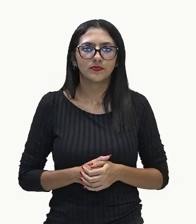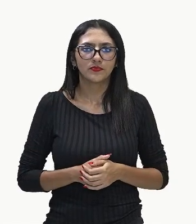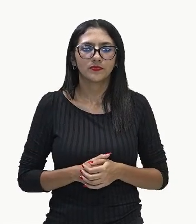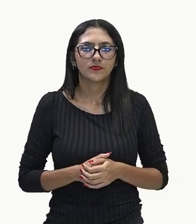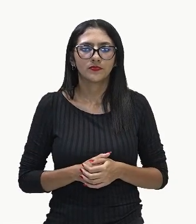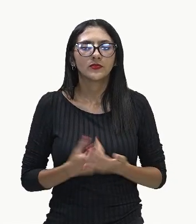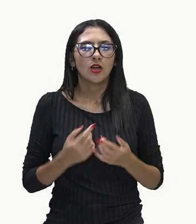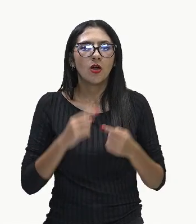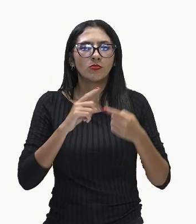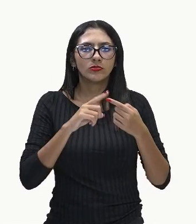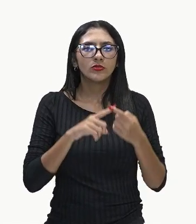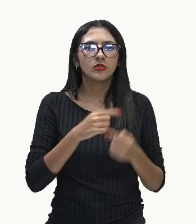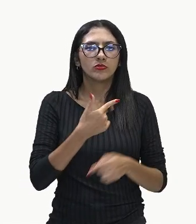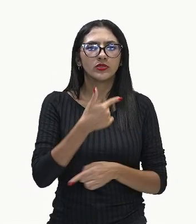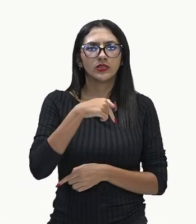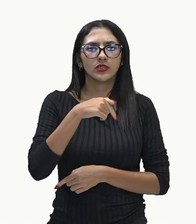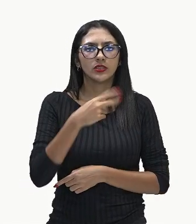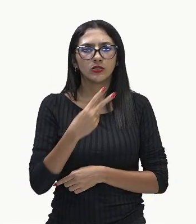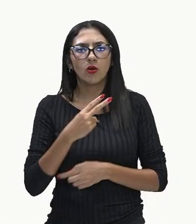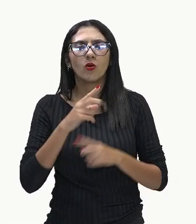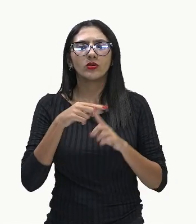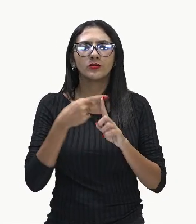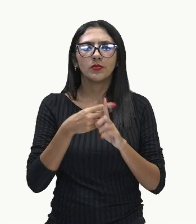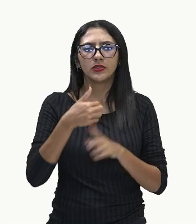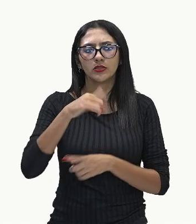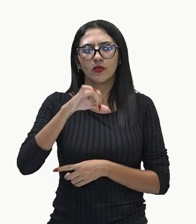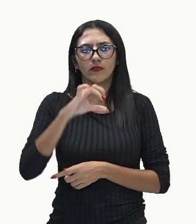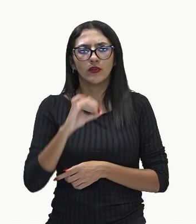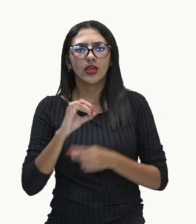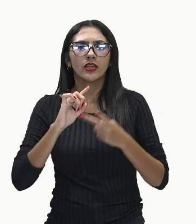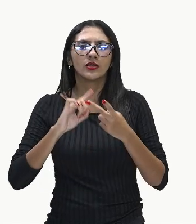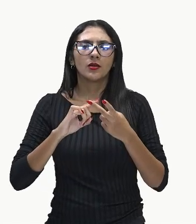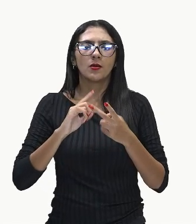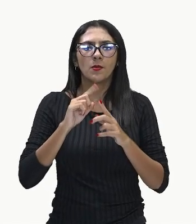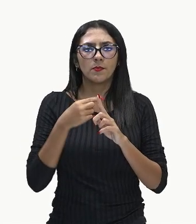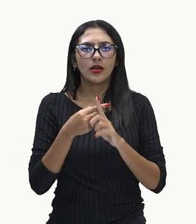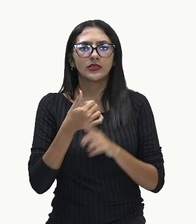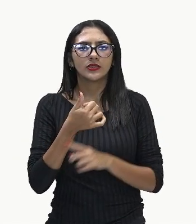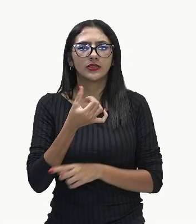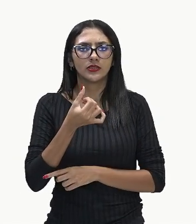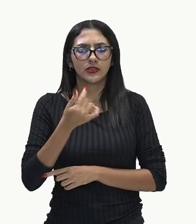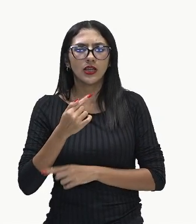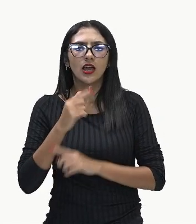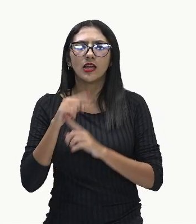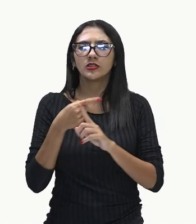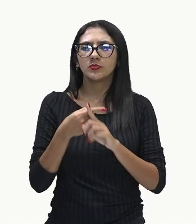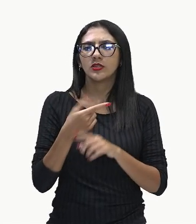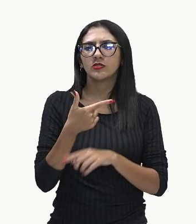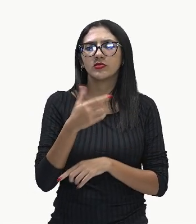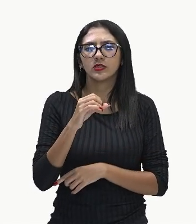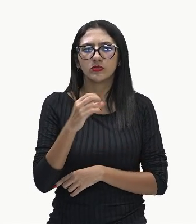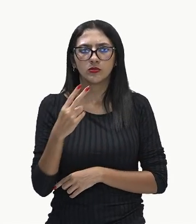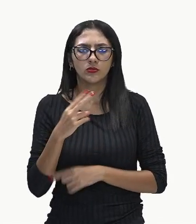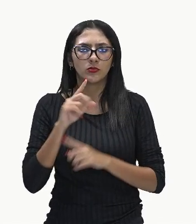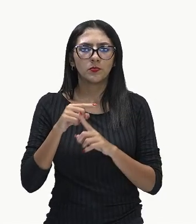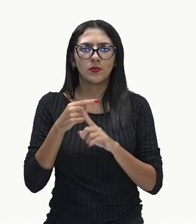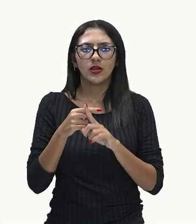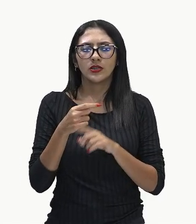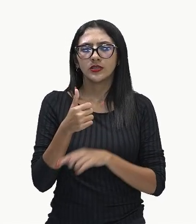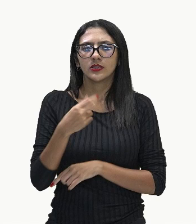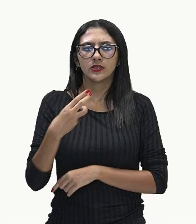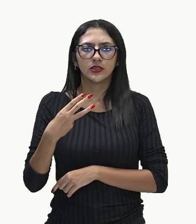272 mil, outra 190 mil, a outra 167 mil, a outra 202 mil, a outra